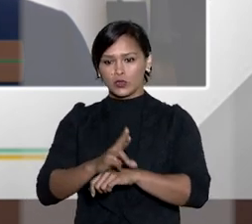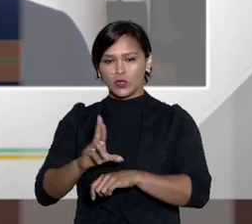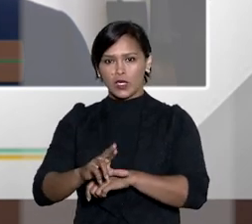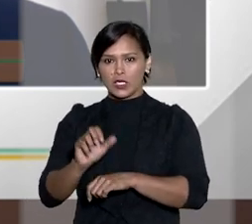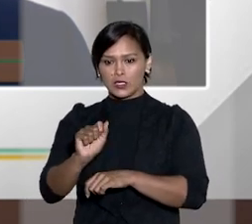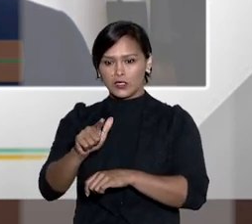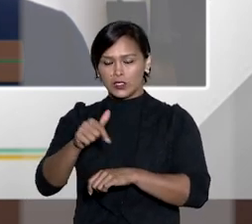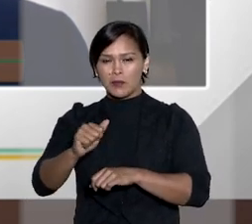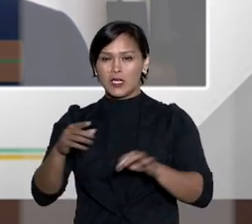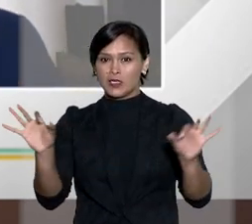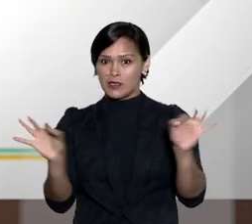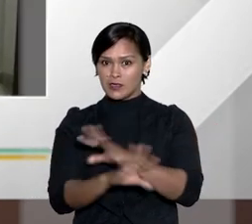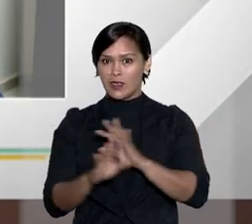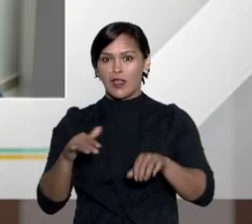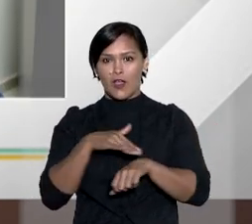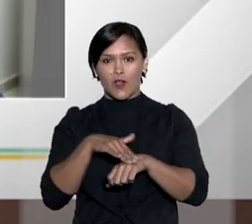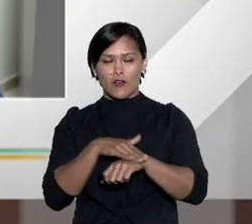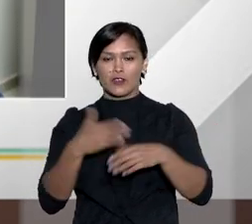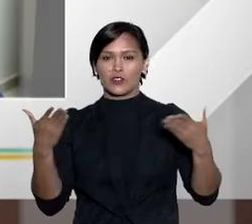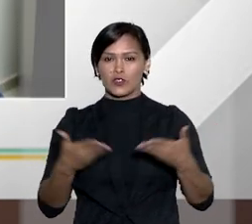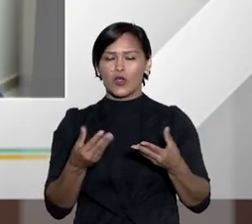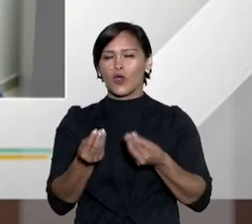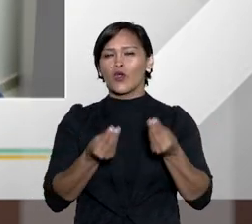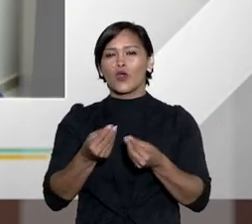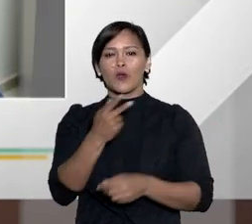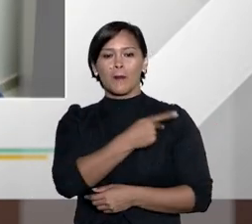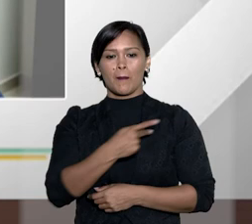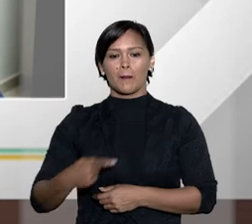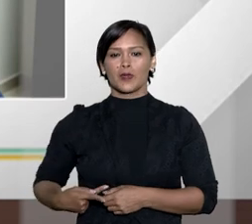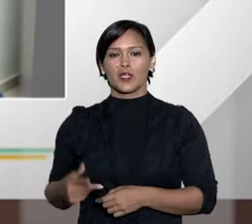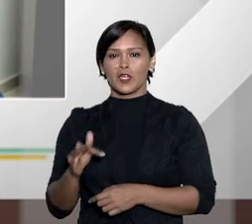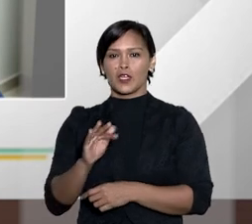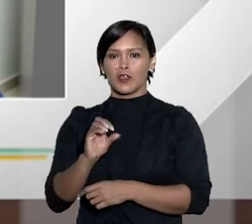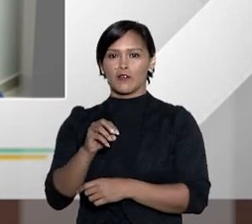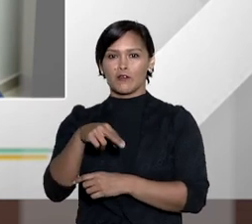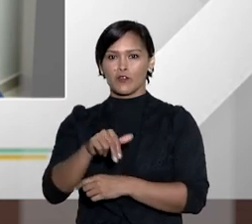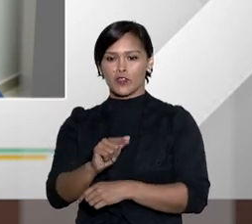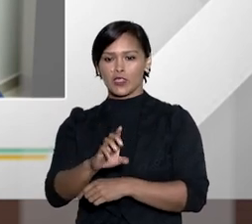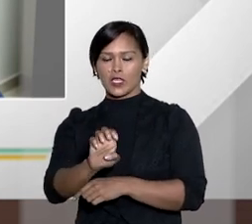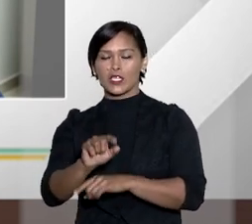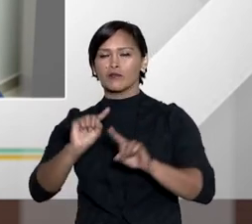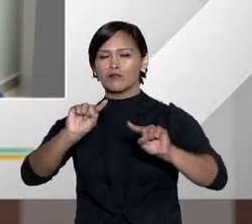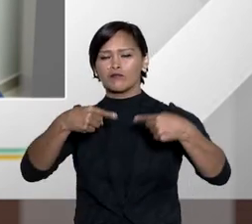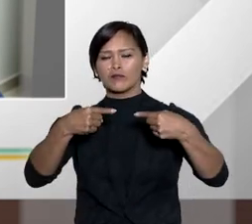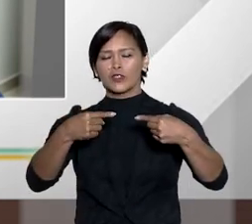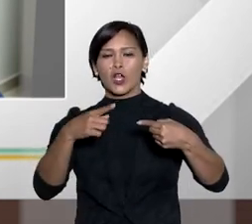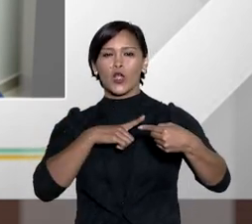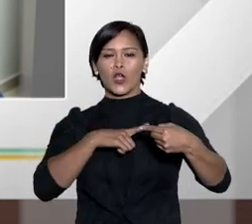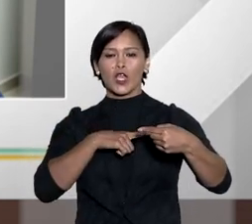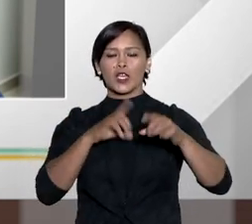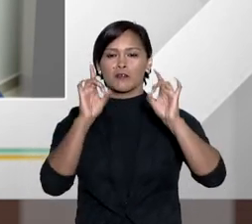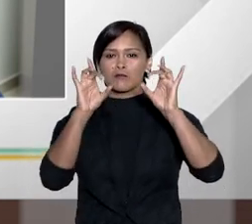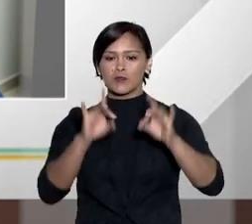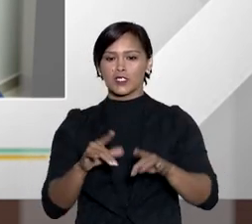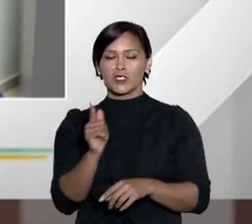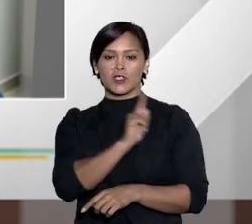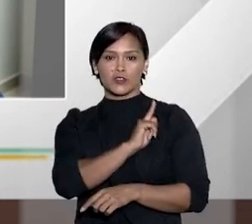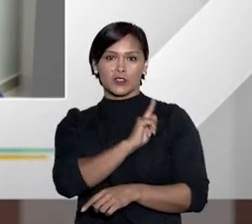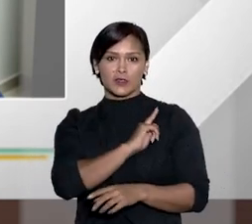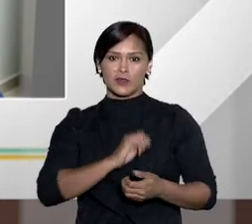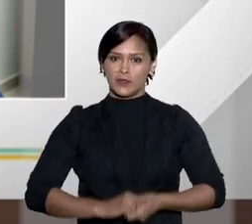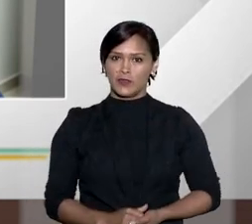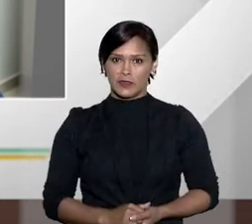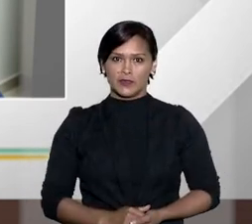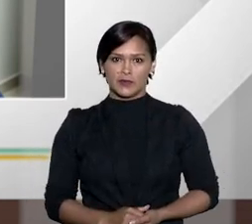sentença doutor Alexandre Schini para a gente encerrar a nossa conversa de hoje como presidente do Fonage que